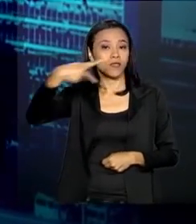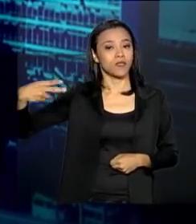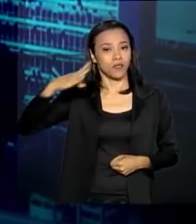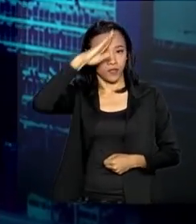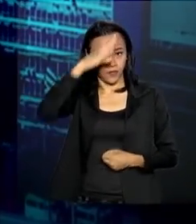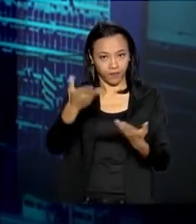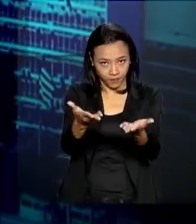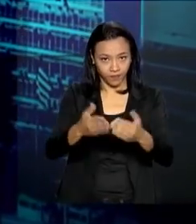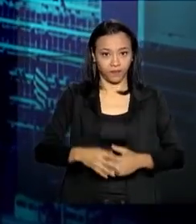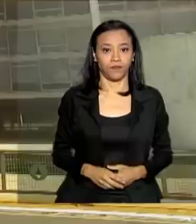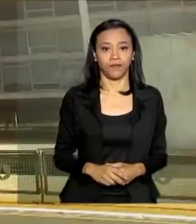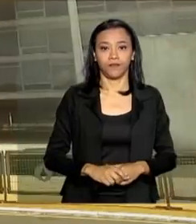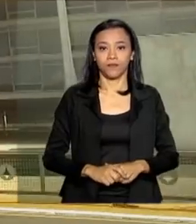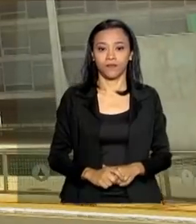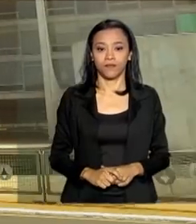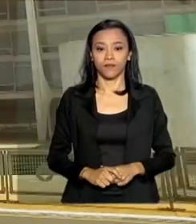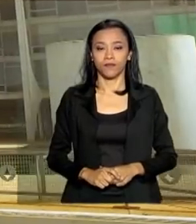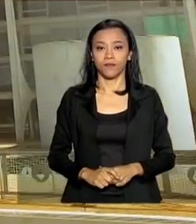Jair Bolsonaro.